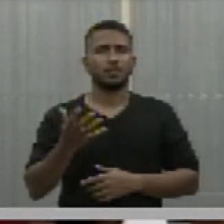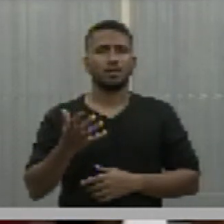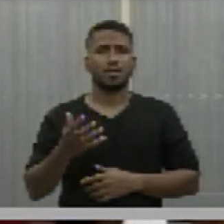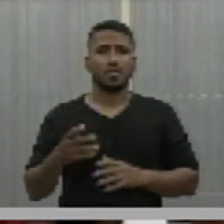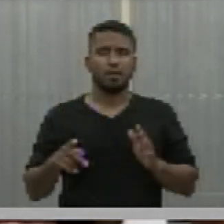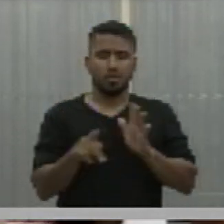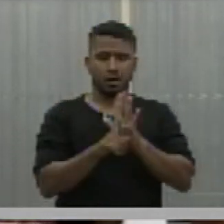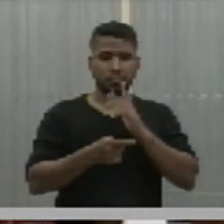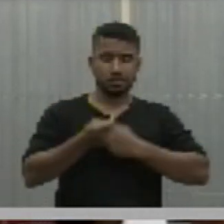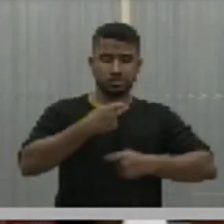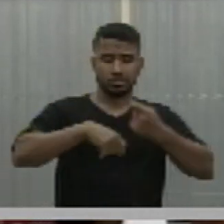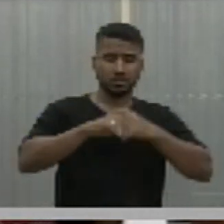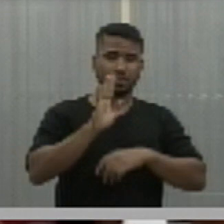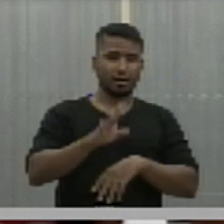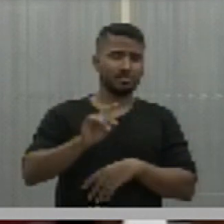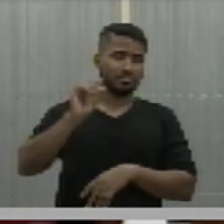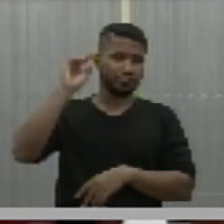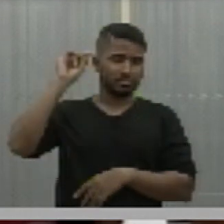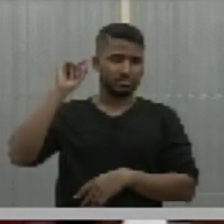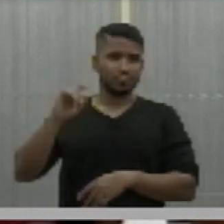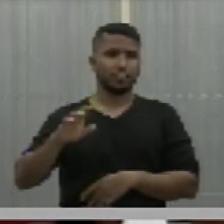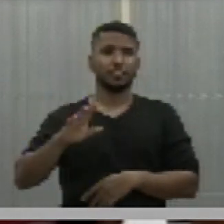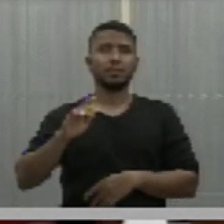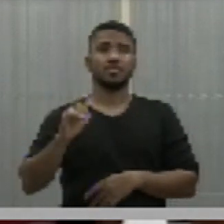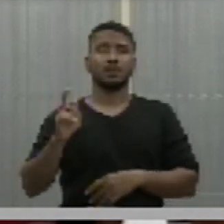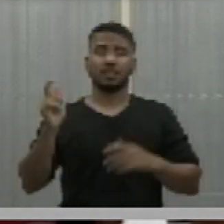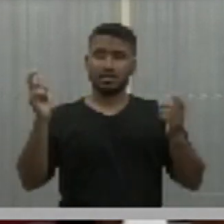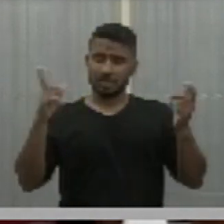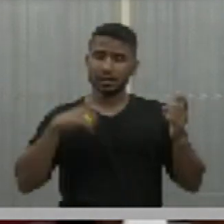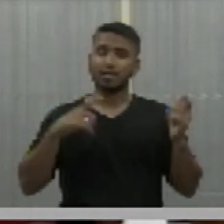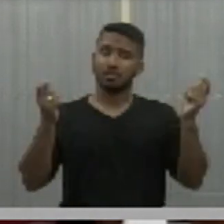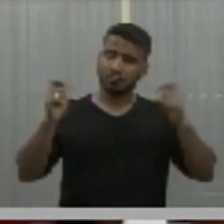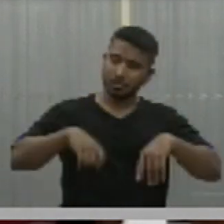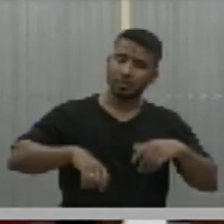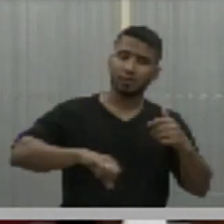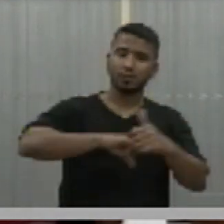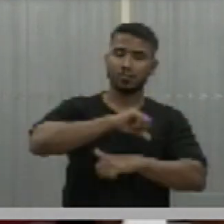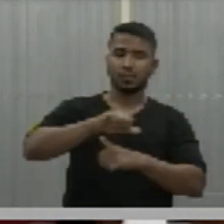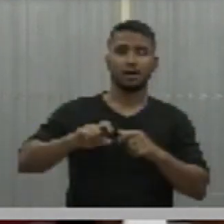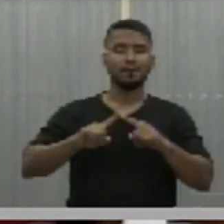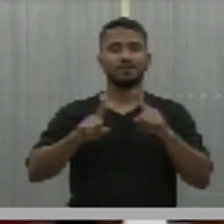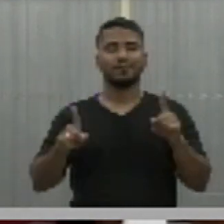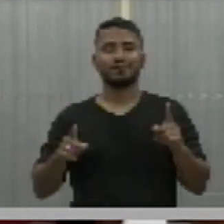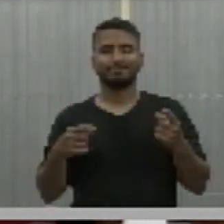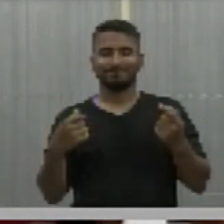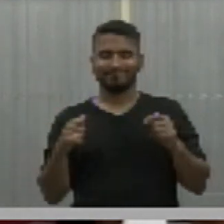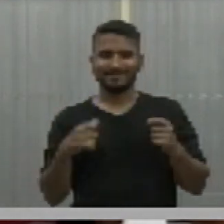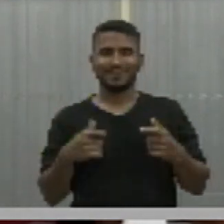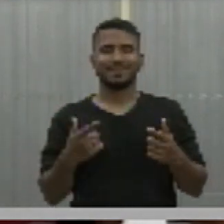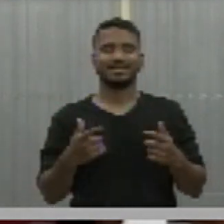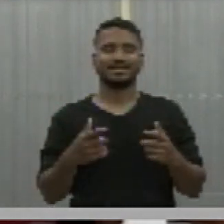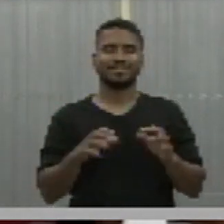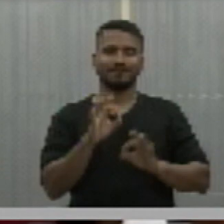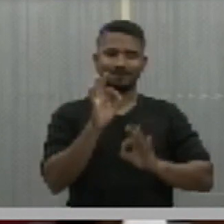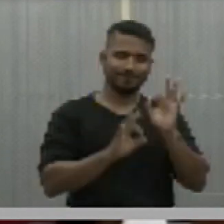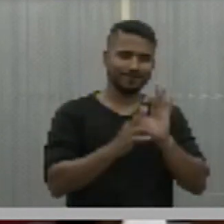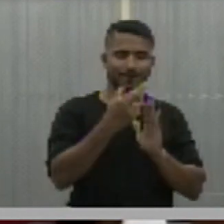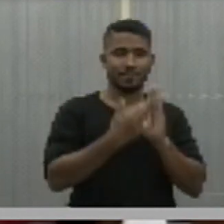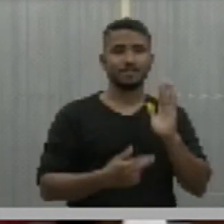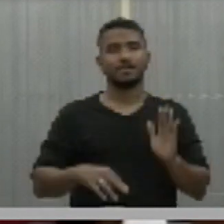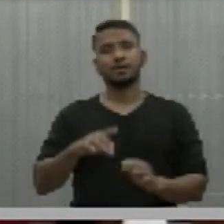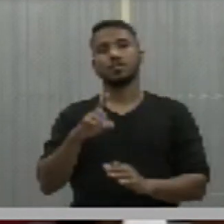administrativa lá atrás. Então, tem uma saída legal e isso precisa entrar em regulação. O